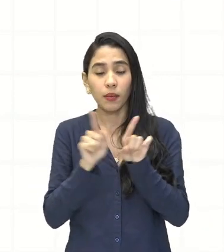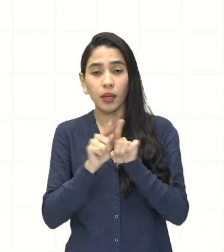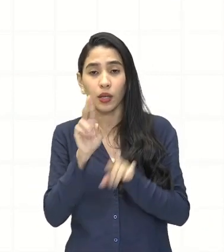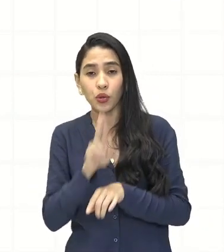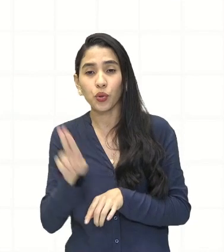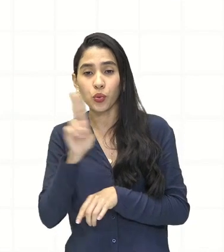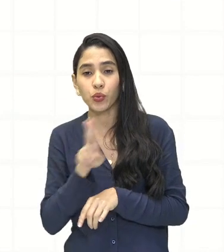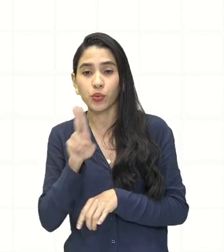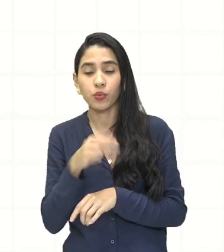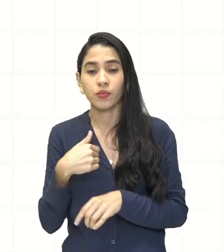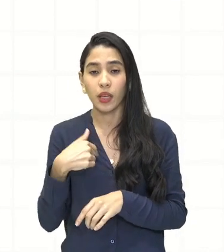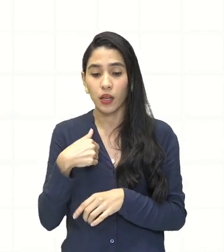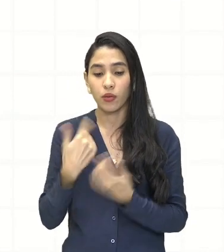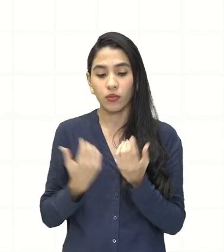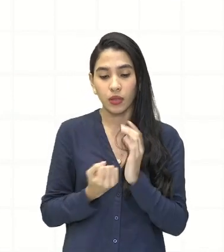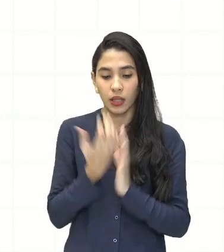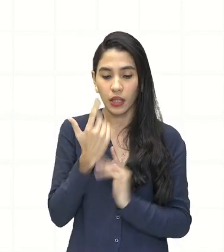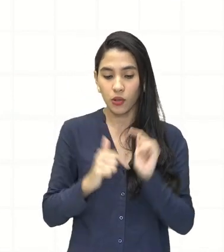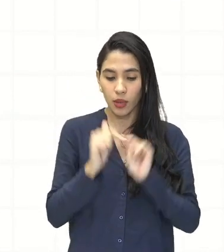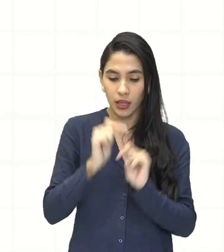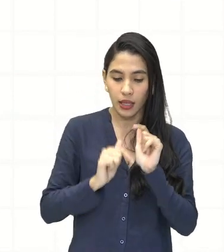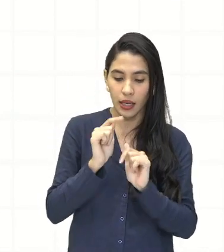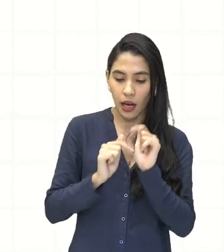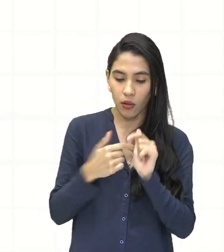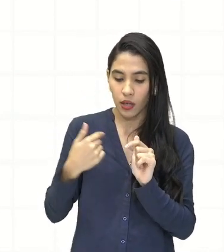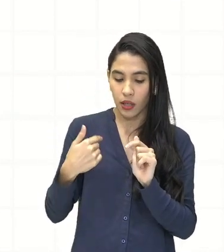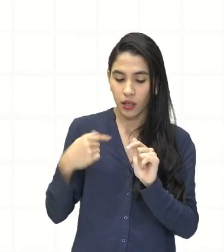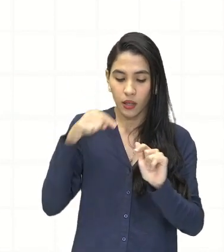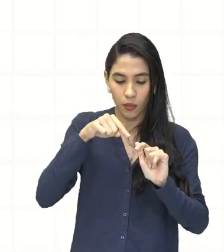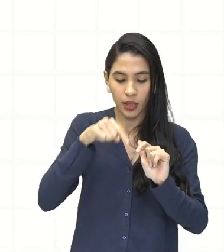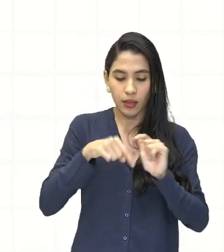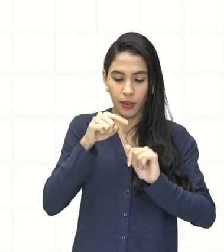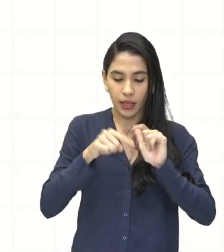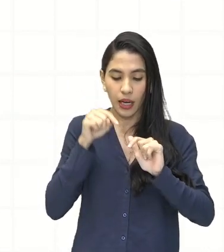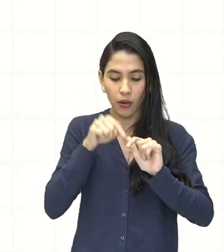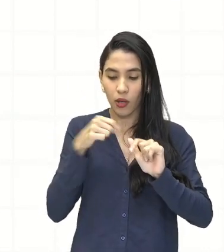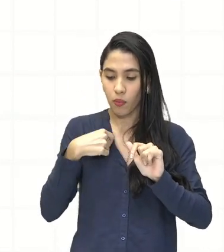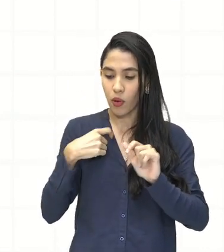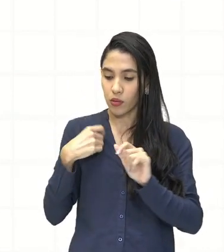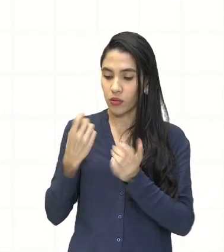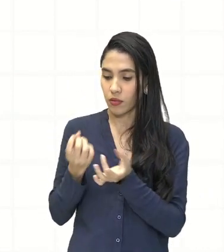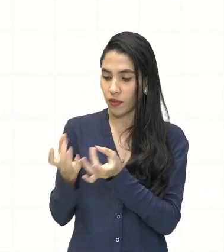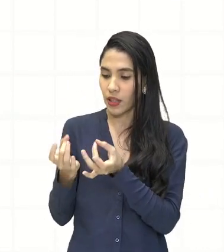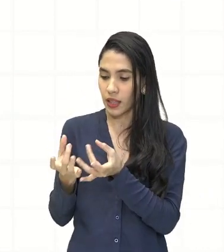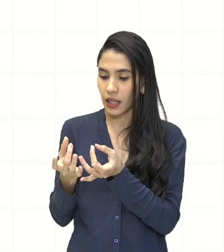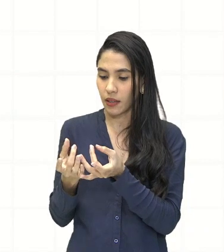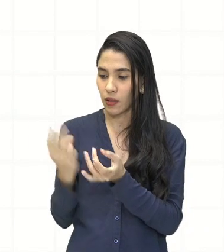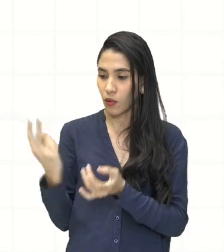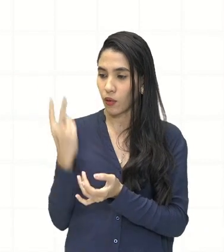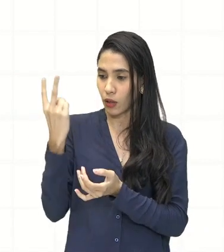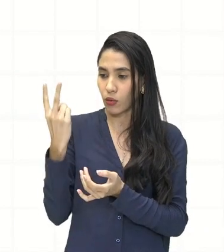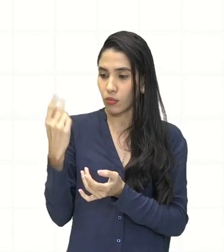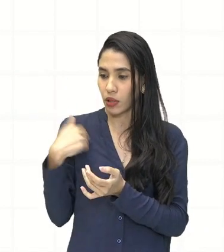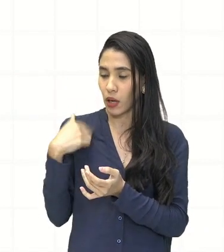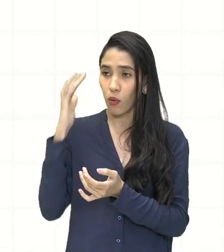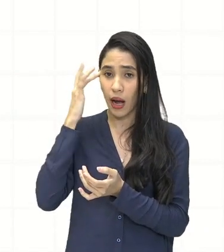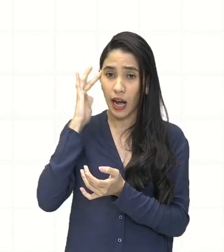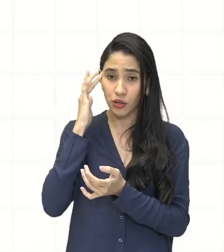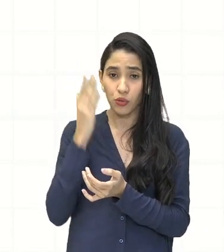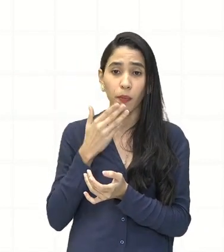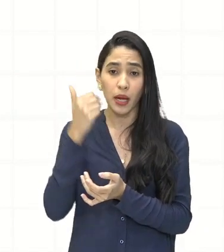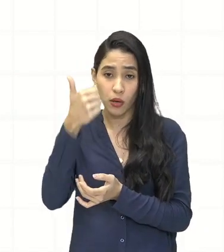vou produzir um produto, e eu posso vender esse produto pelo valor que eu achar que ele deve ser